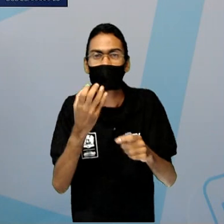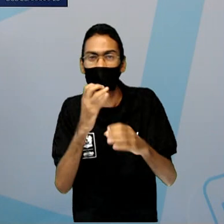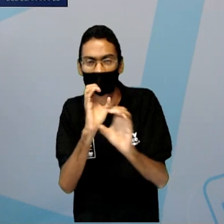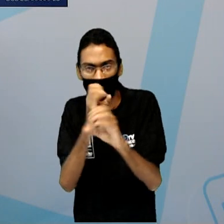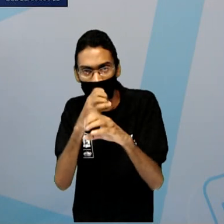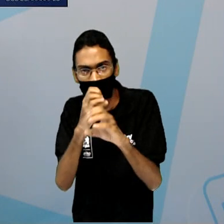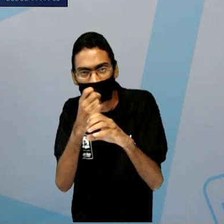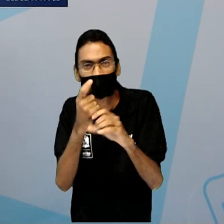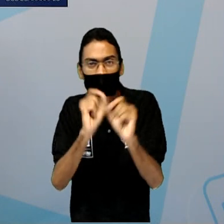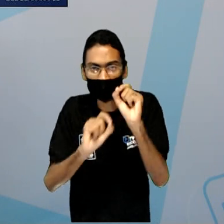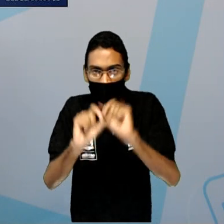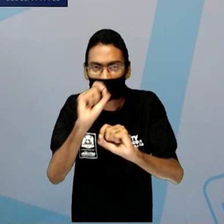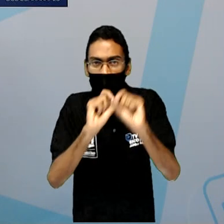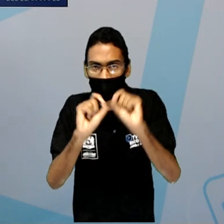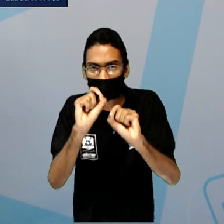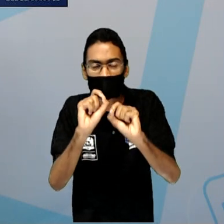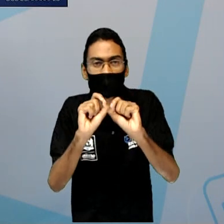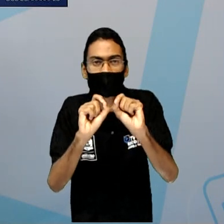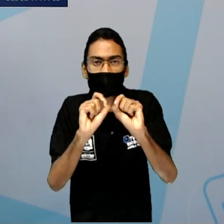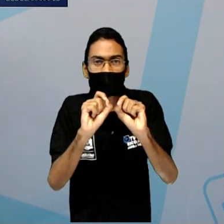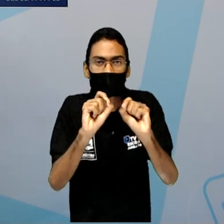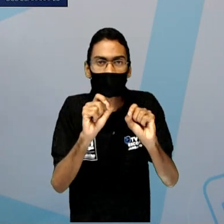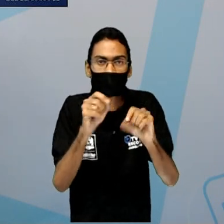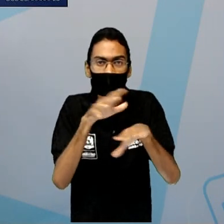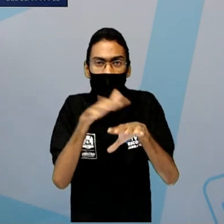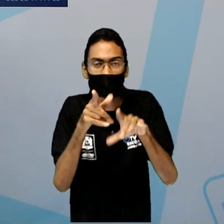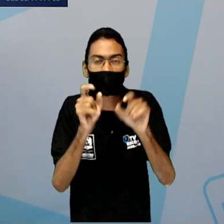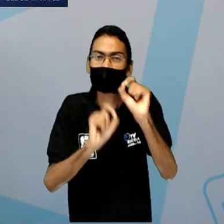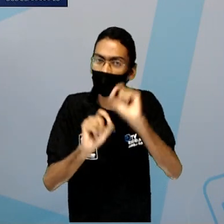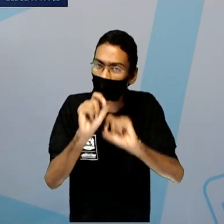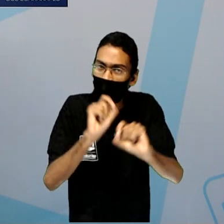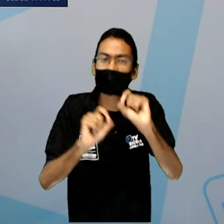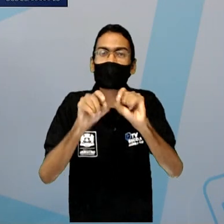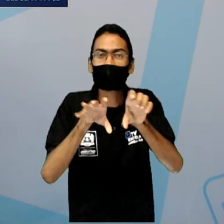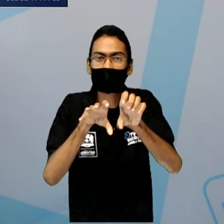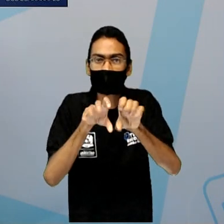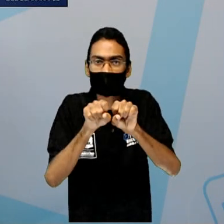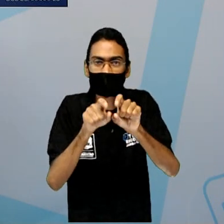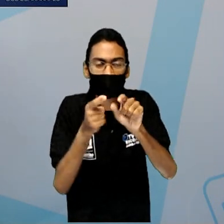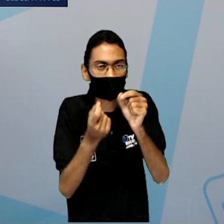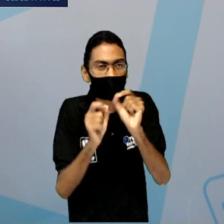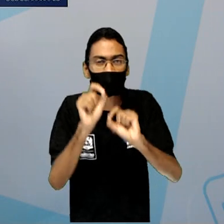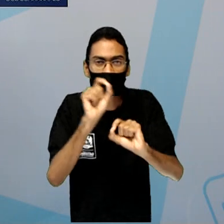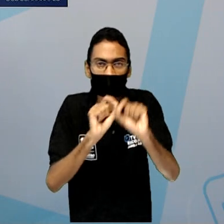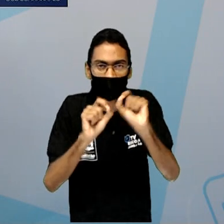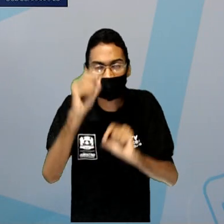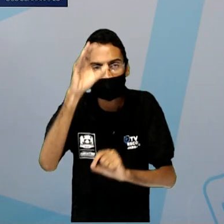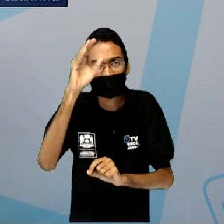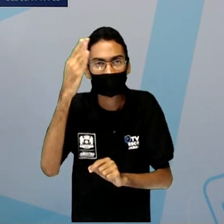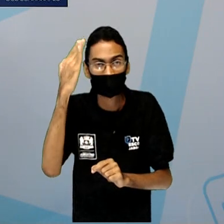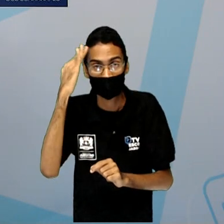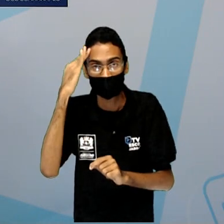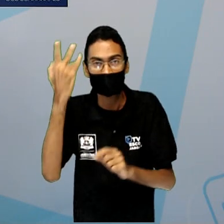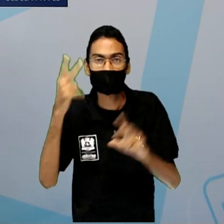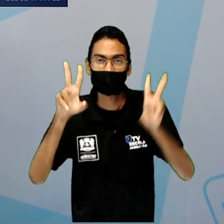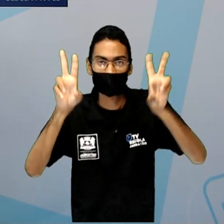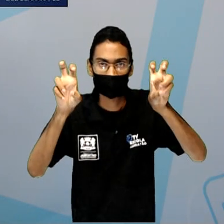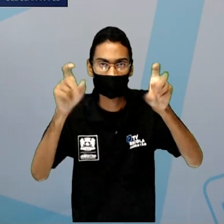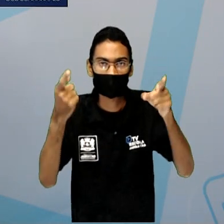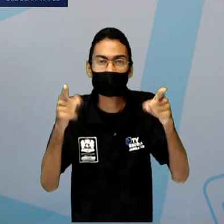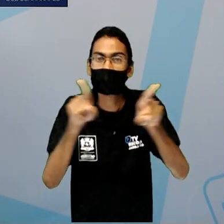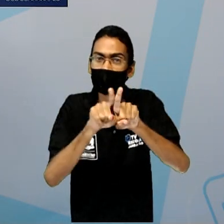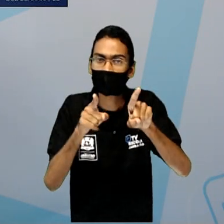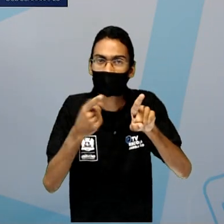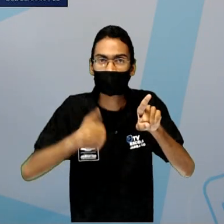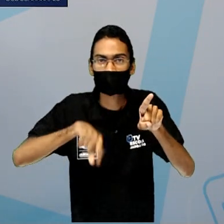eclusa. A eclusa, na verdade, de uma forma um pouco mais simplista de entender o tema, é o que eu diria